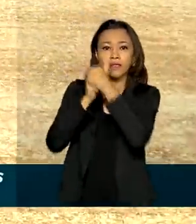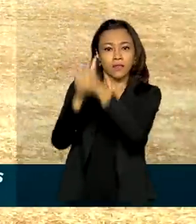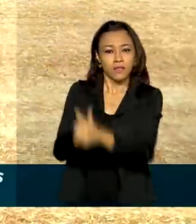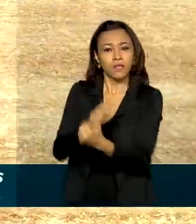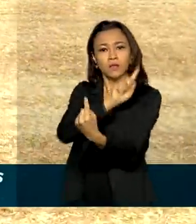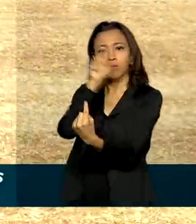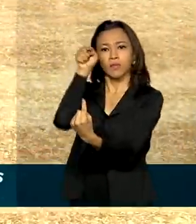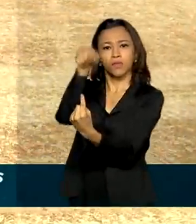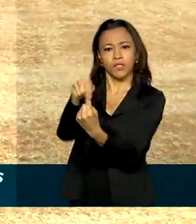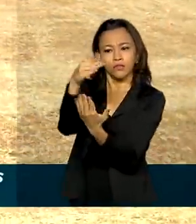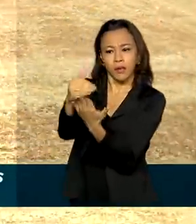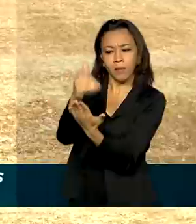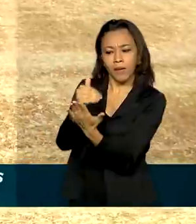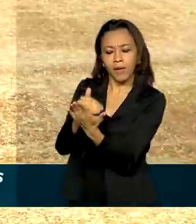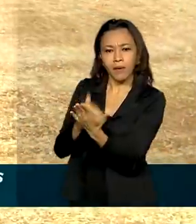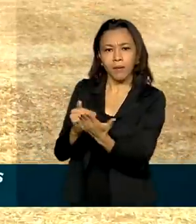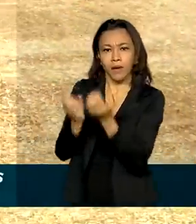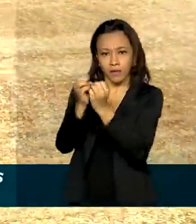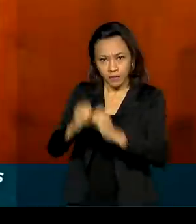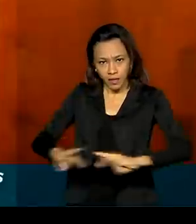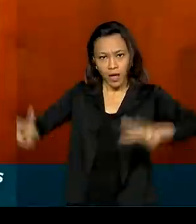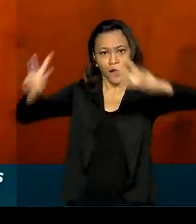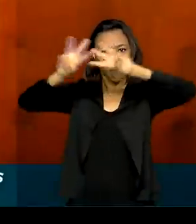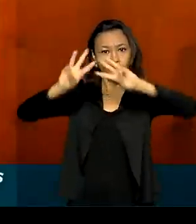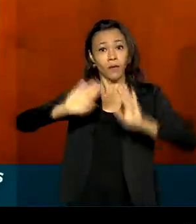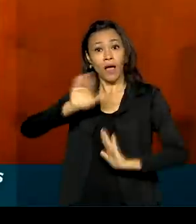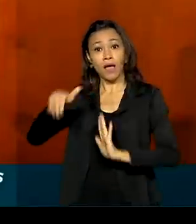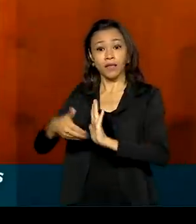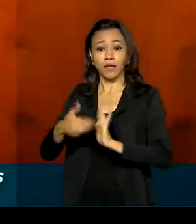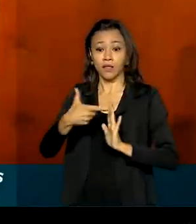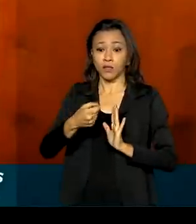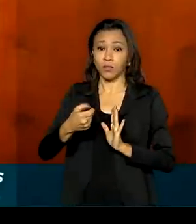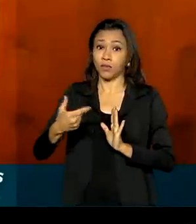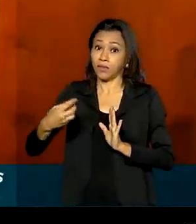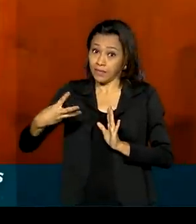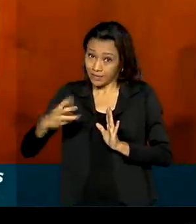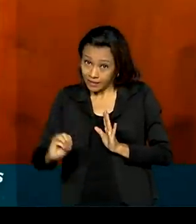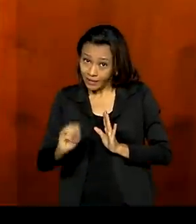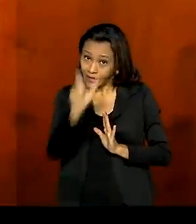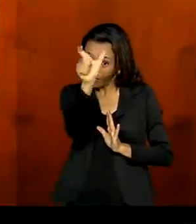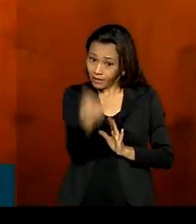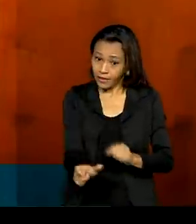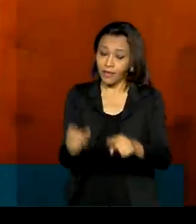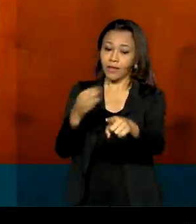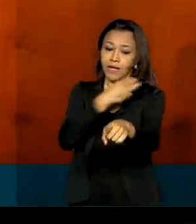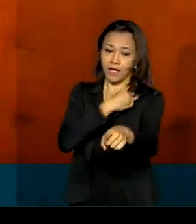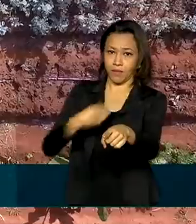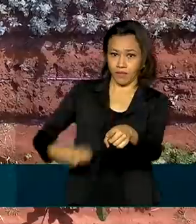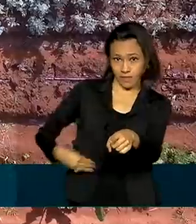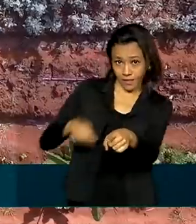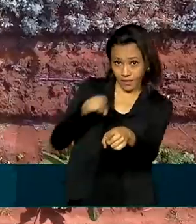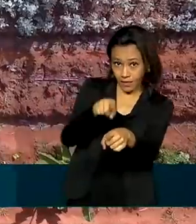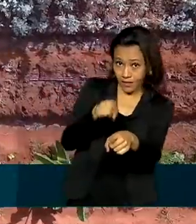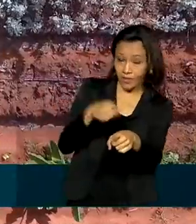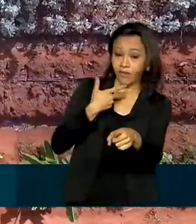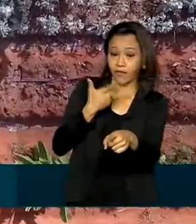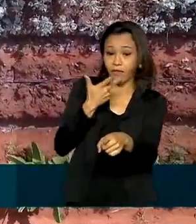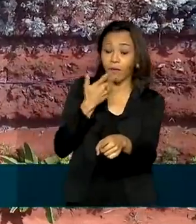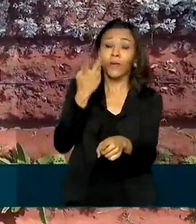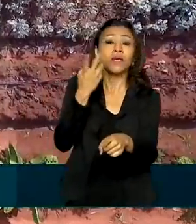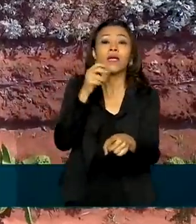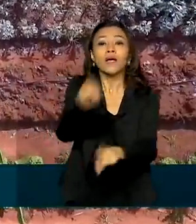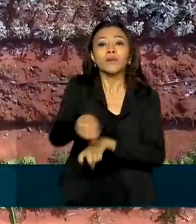sustentável da ONU até 2030. E segundo a ministra da Agricultura, Pecuária e Abastecimento, a agricultura